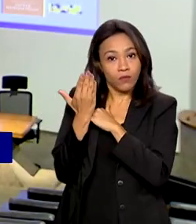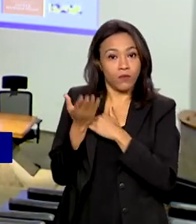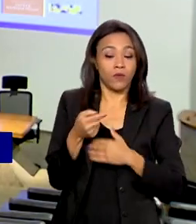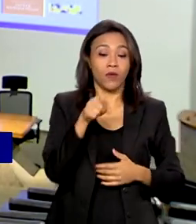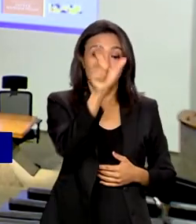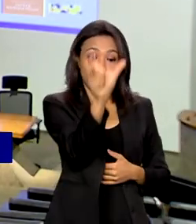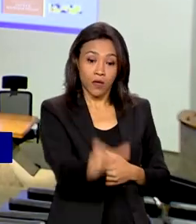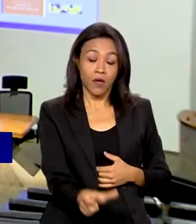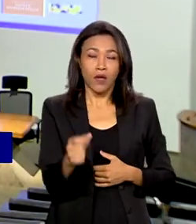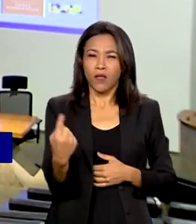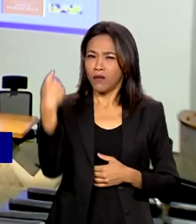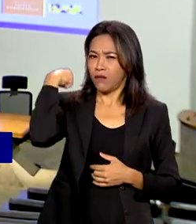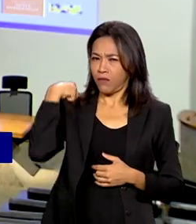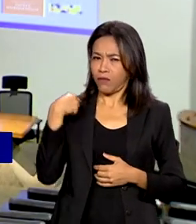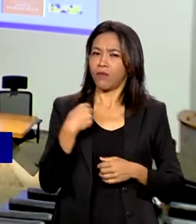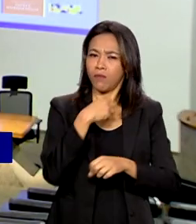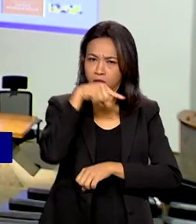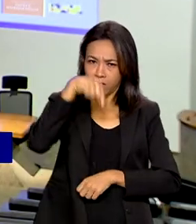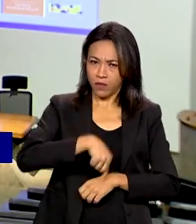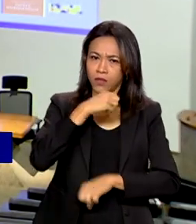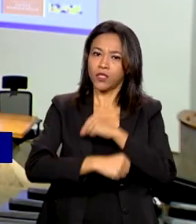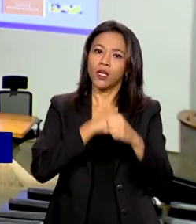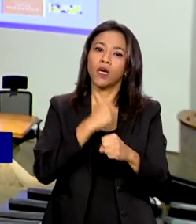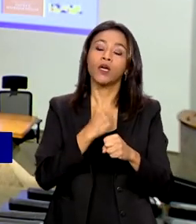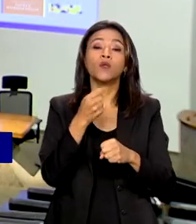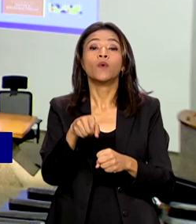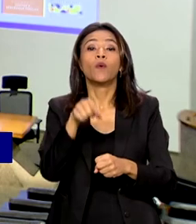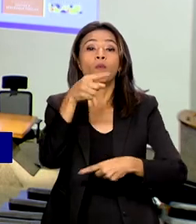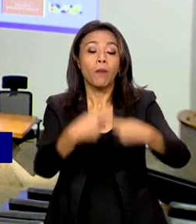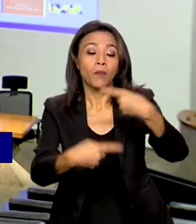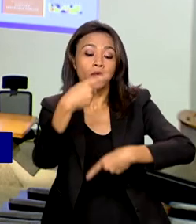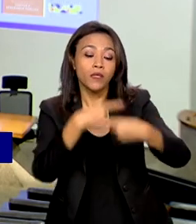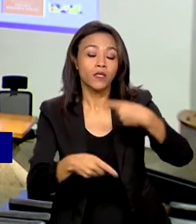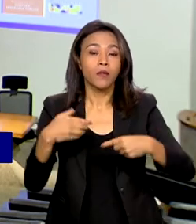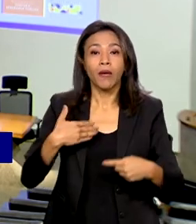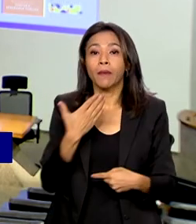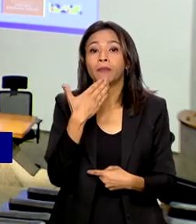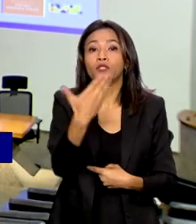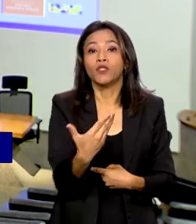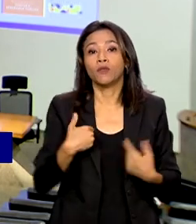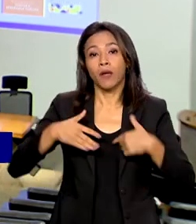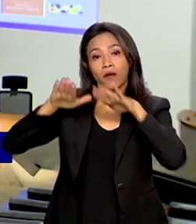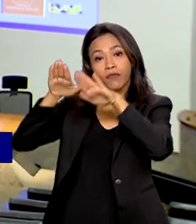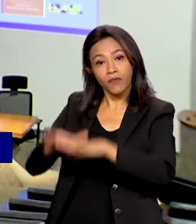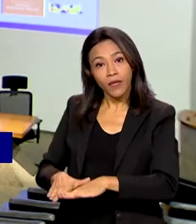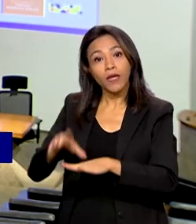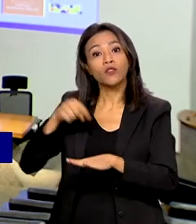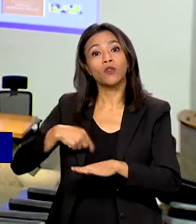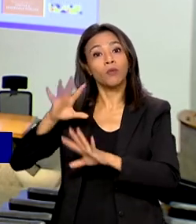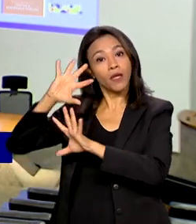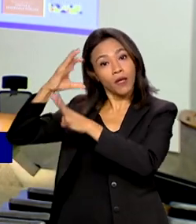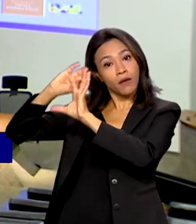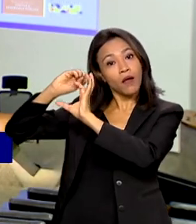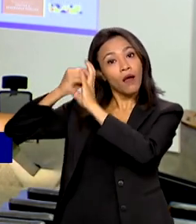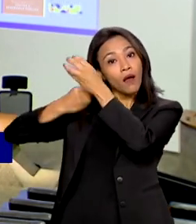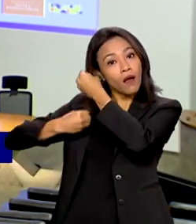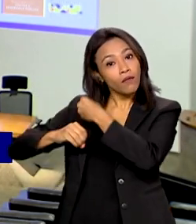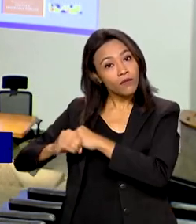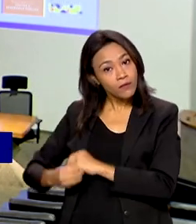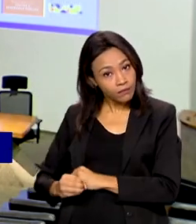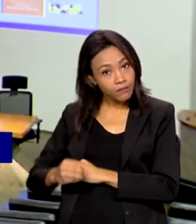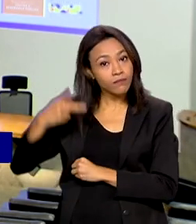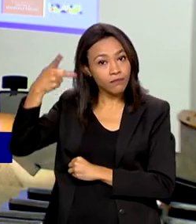adotou uma política de aceleração para pedidos de refúgio feitos por pessoas afrodescendentes. Agora,